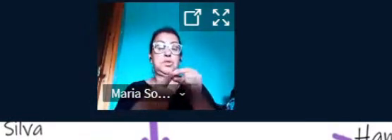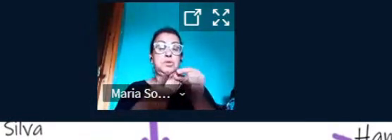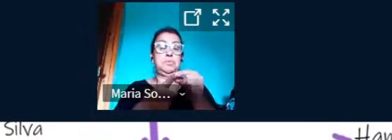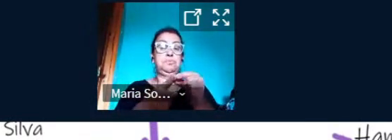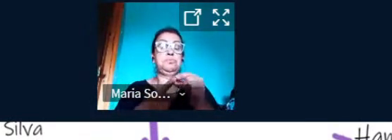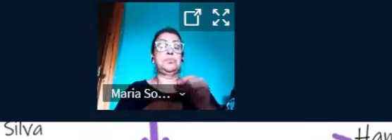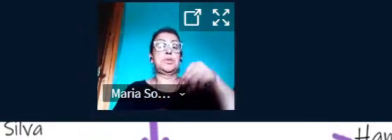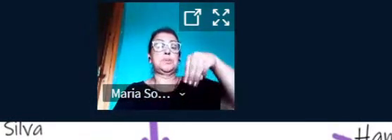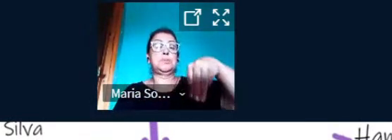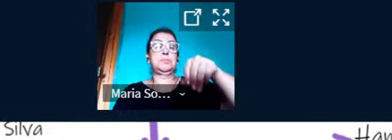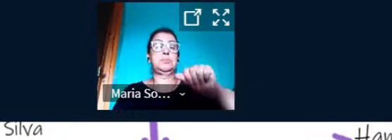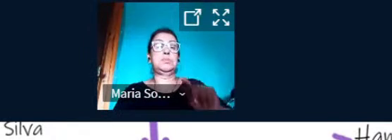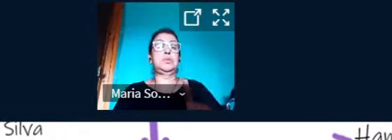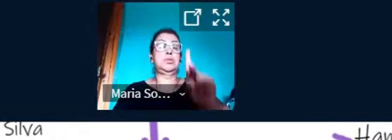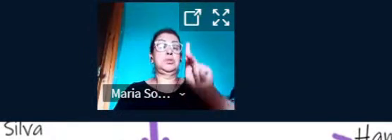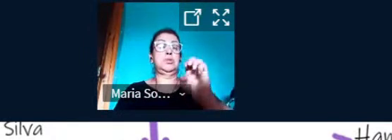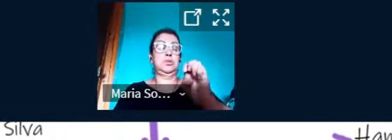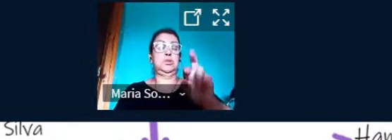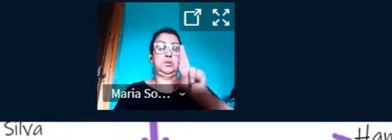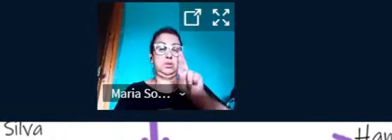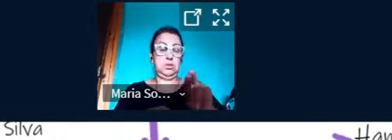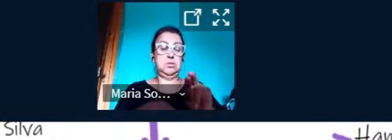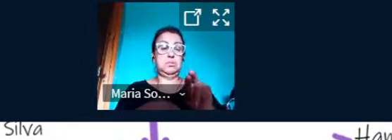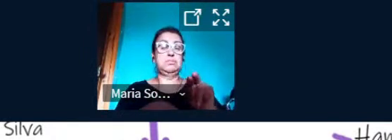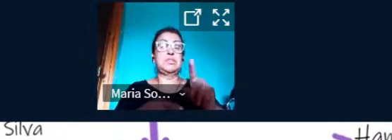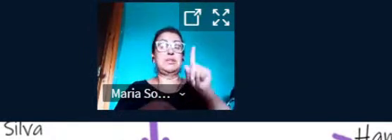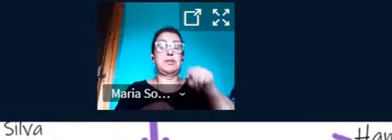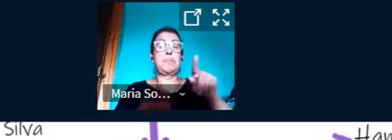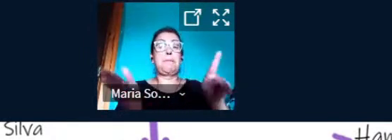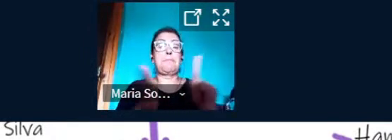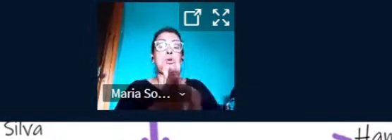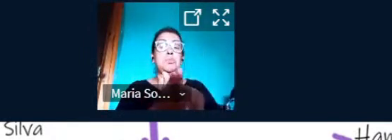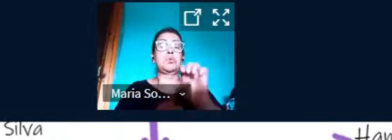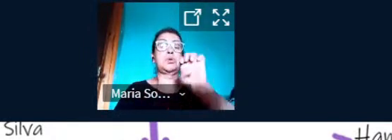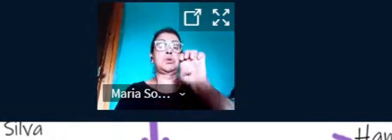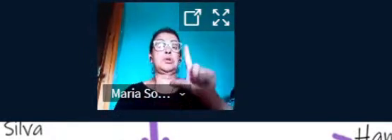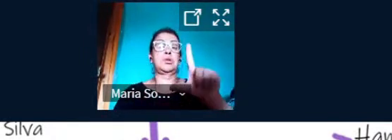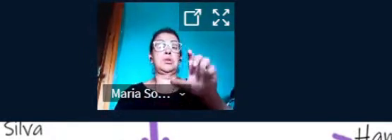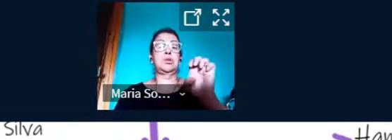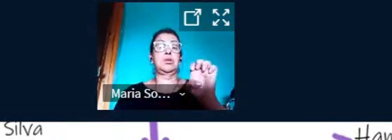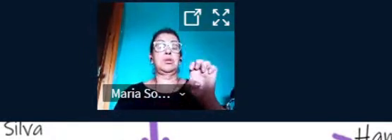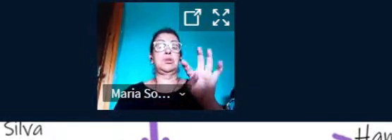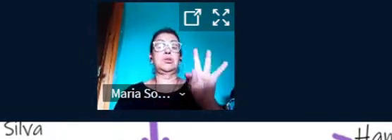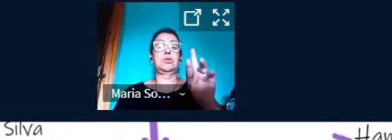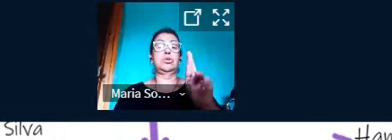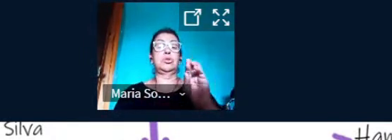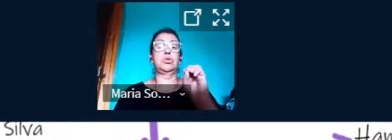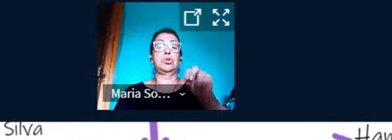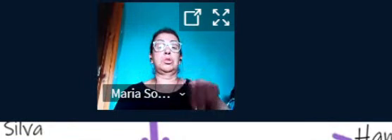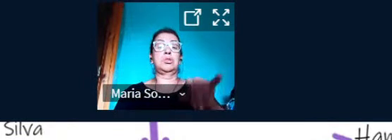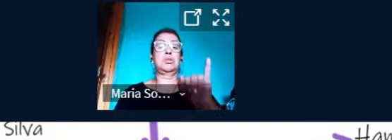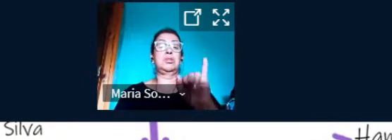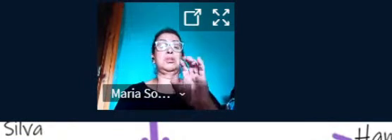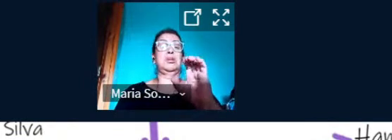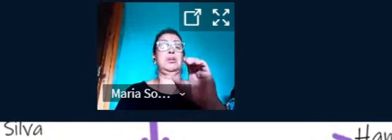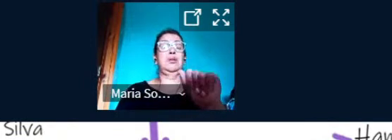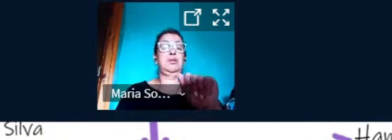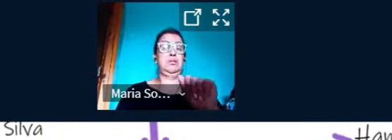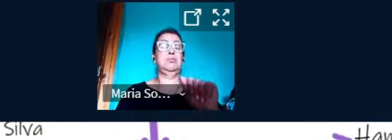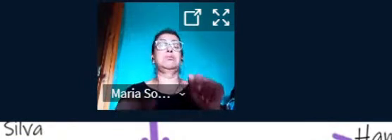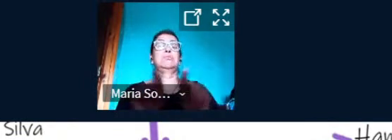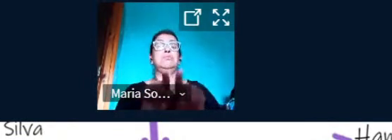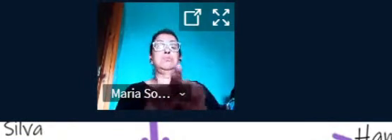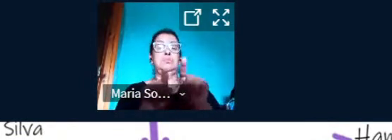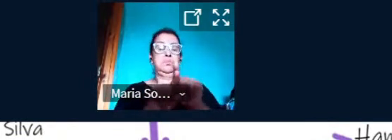Makerspace, que são espaços com máquinas de fabricação digital para fabricar ideias. Os TechShops, que são tipo Makerspace,